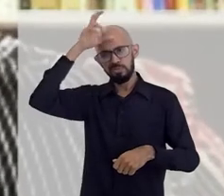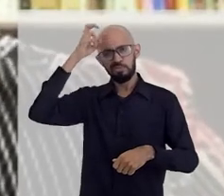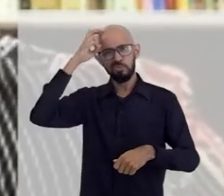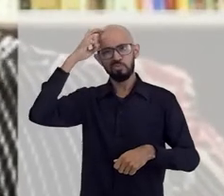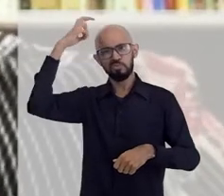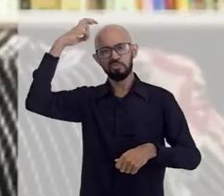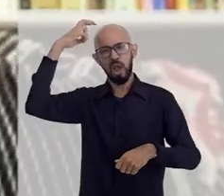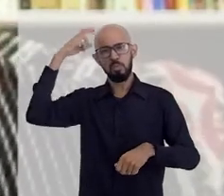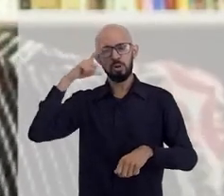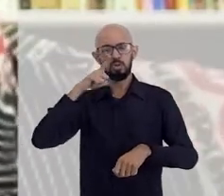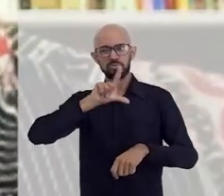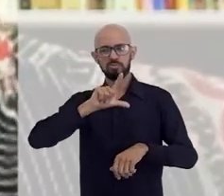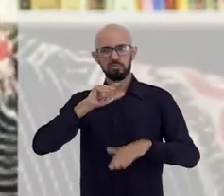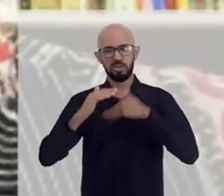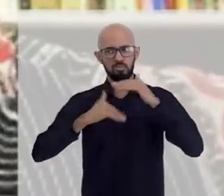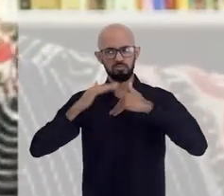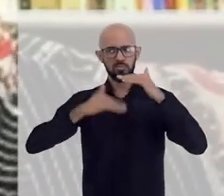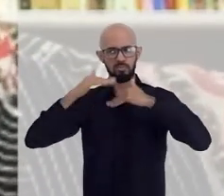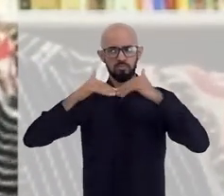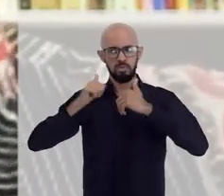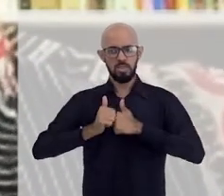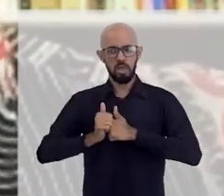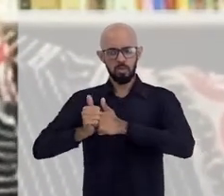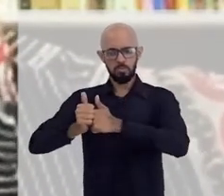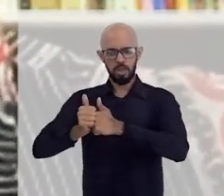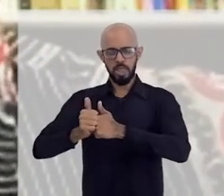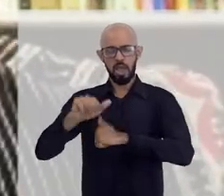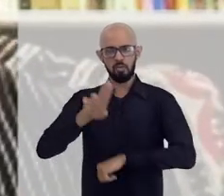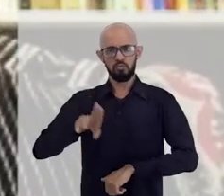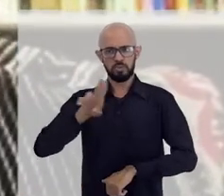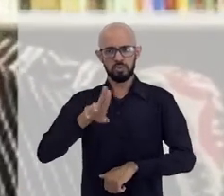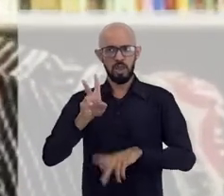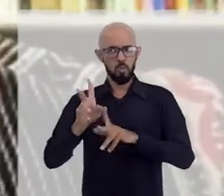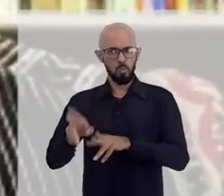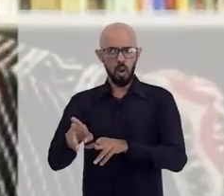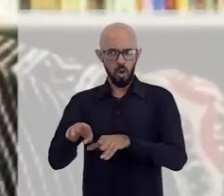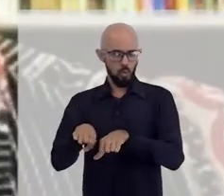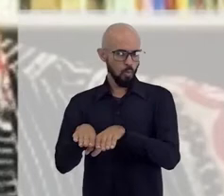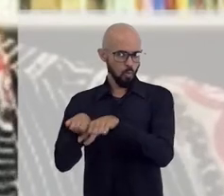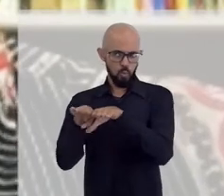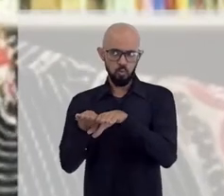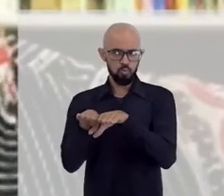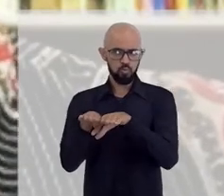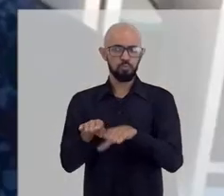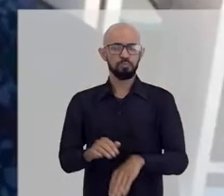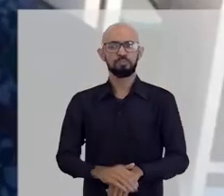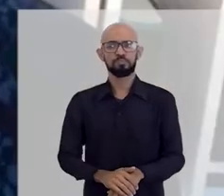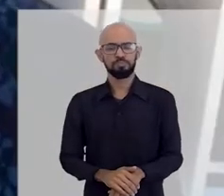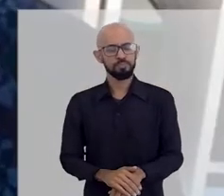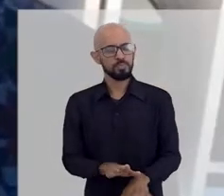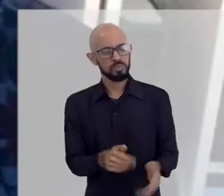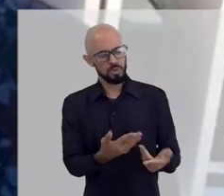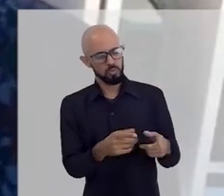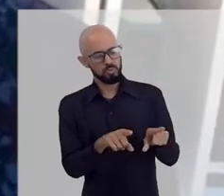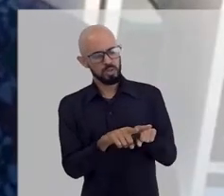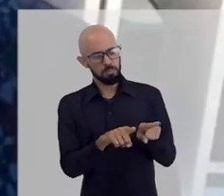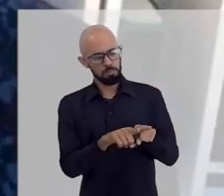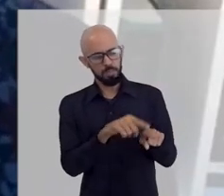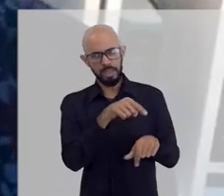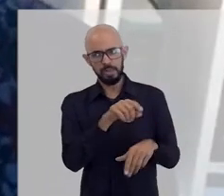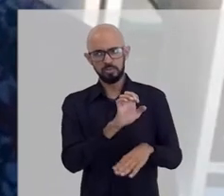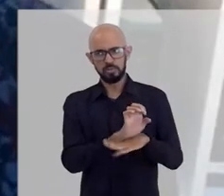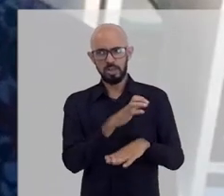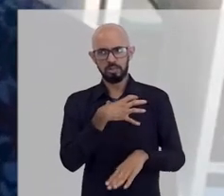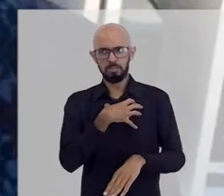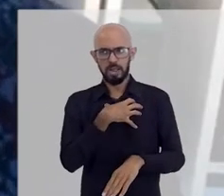educação que desse a elas condições de acompanhar uma universidade, né? De estar numa universidade. E, além disso, da Bahia,